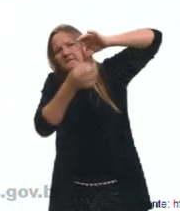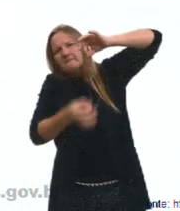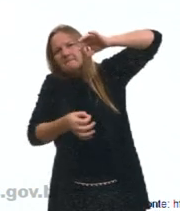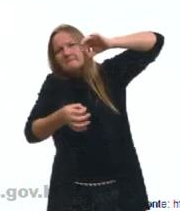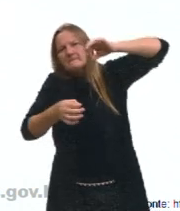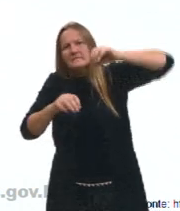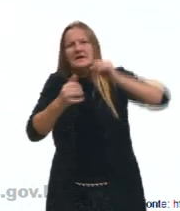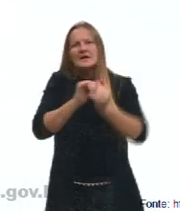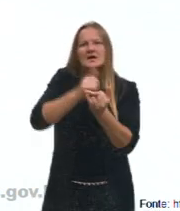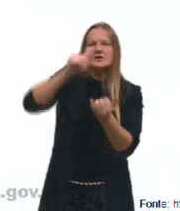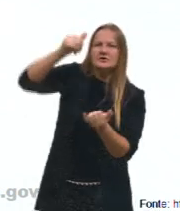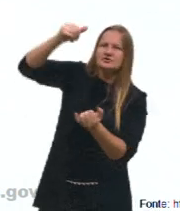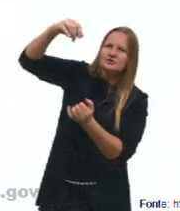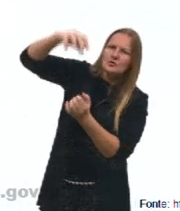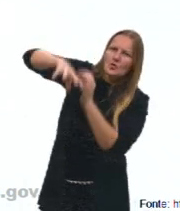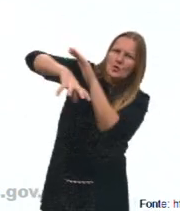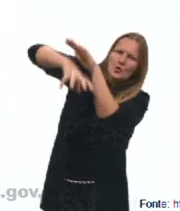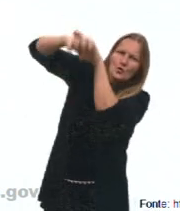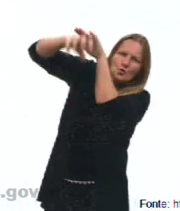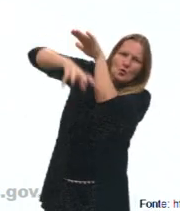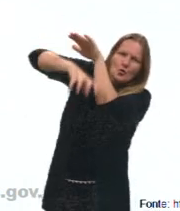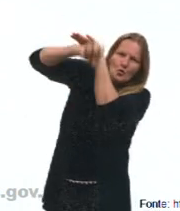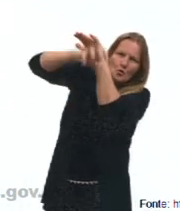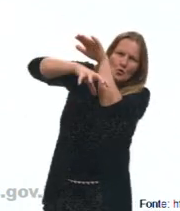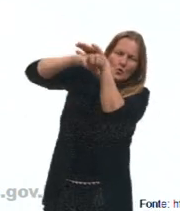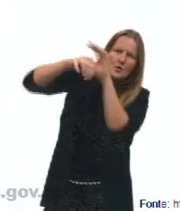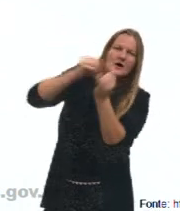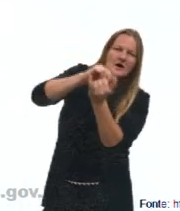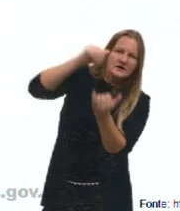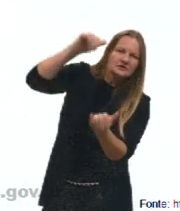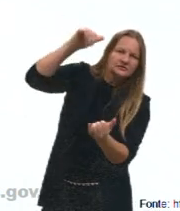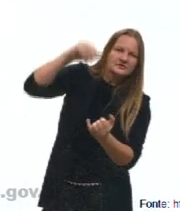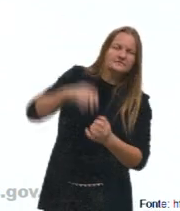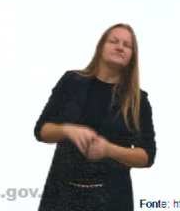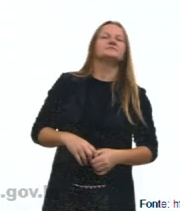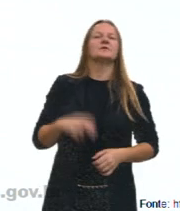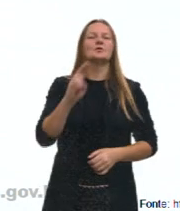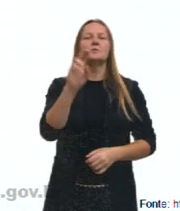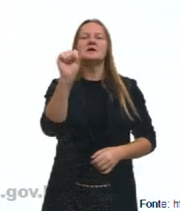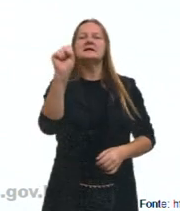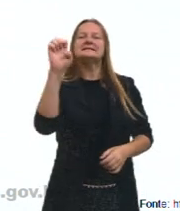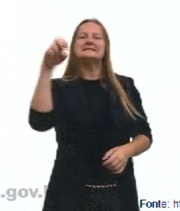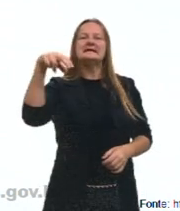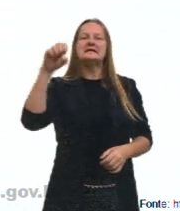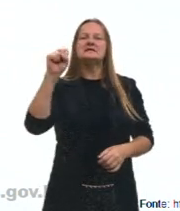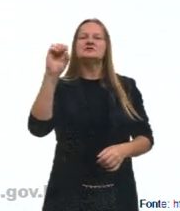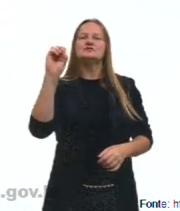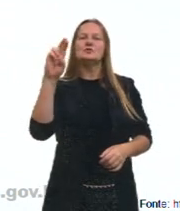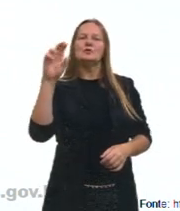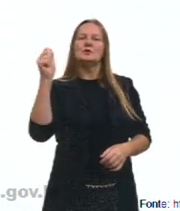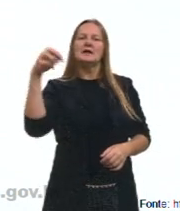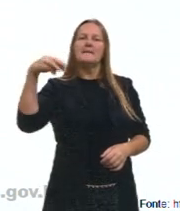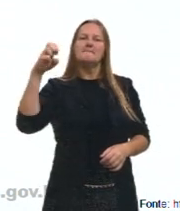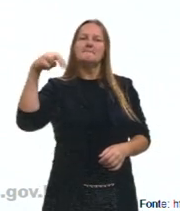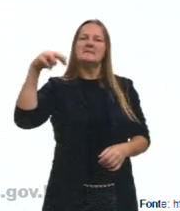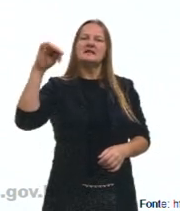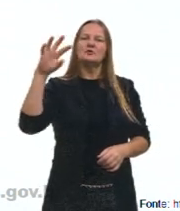energia refletida. A gente já vai falar sobre essa energia. Então, censuramento remoto hoje é a grande